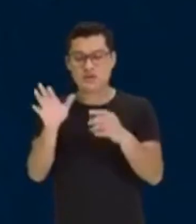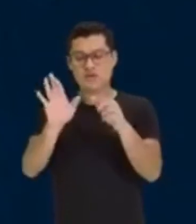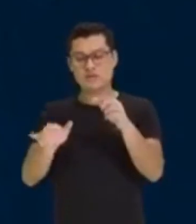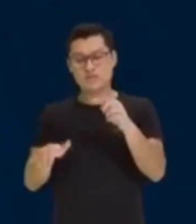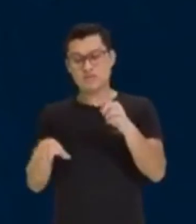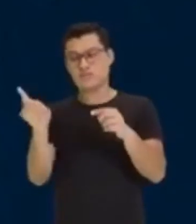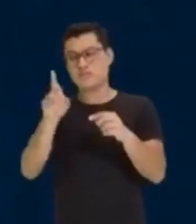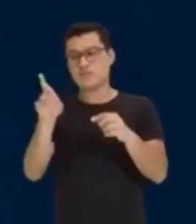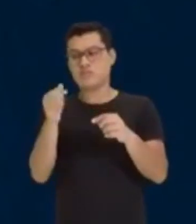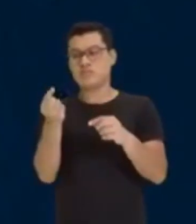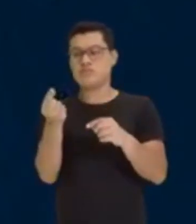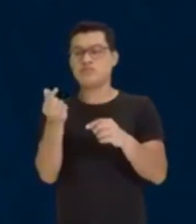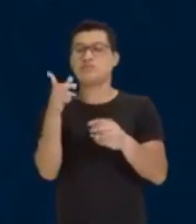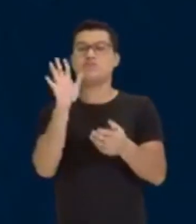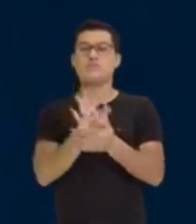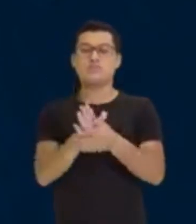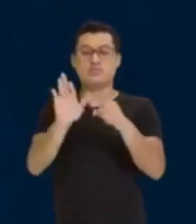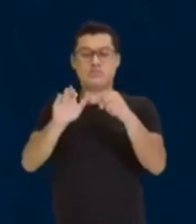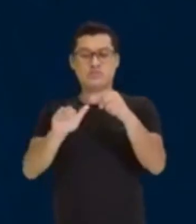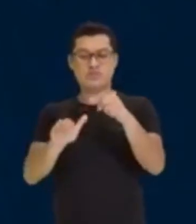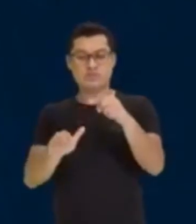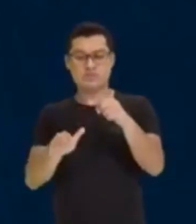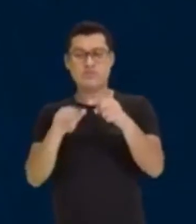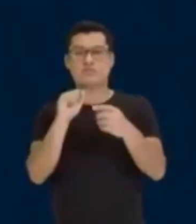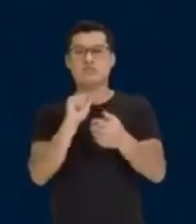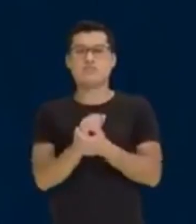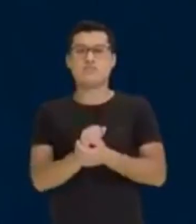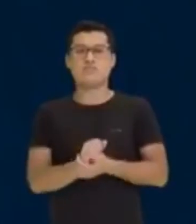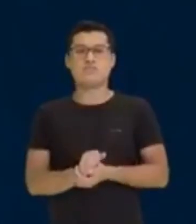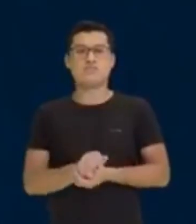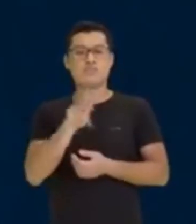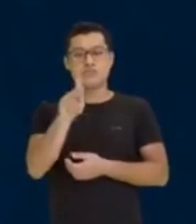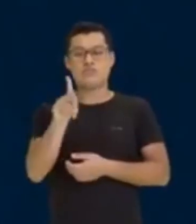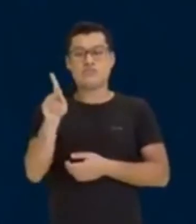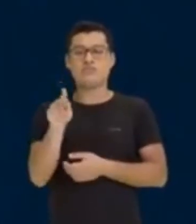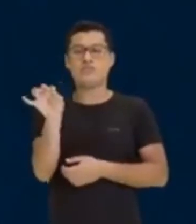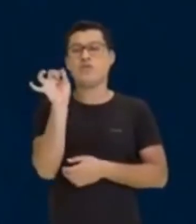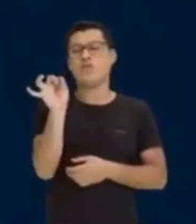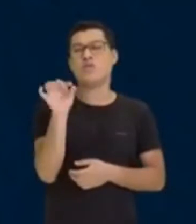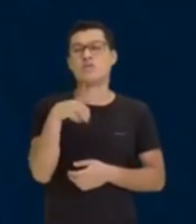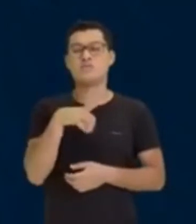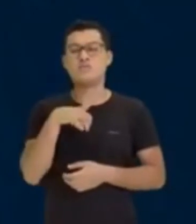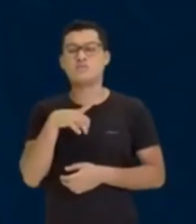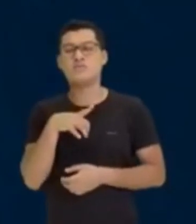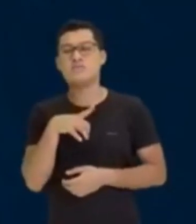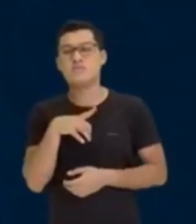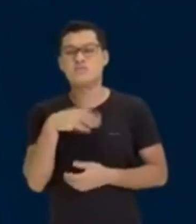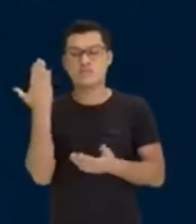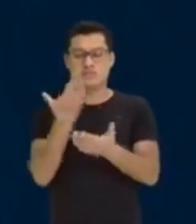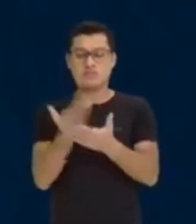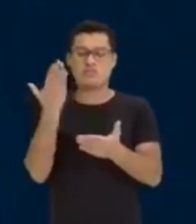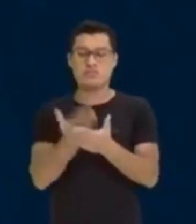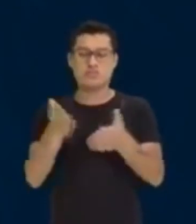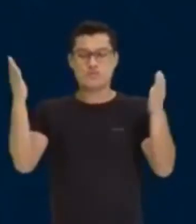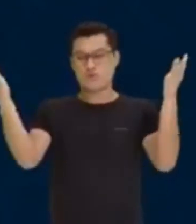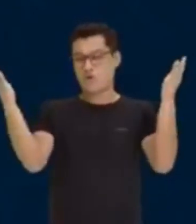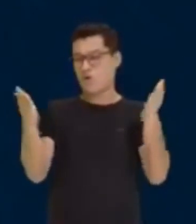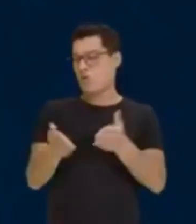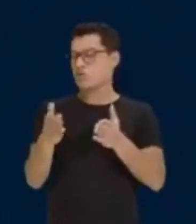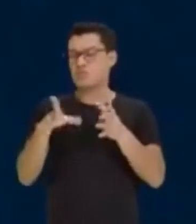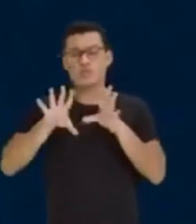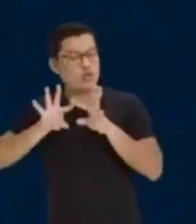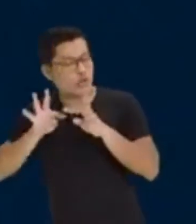o valor do número em cima tem que ser menor. Tá, professor? E o que isso tem a ver com a aula de hoje? Tem